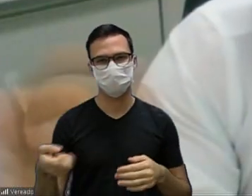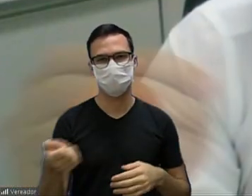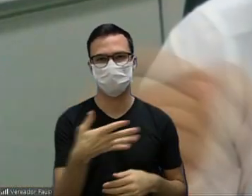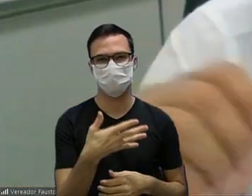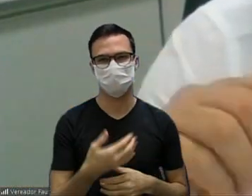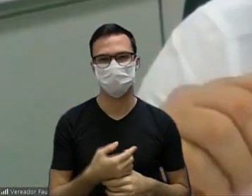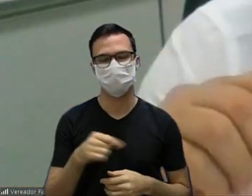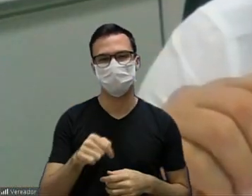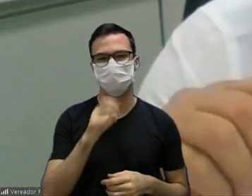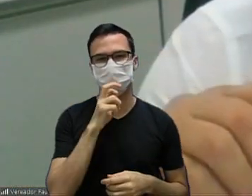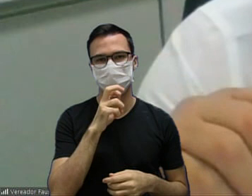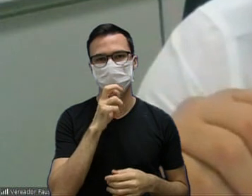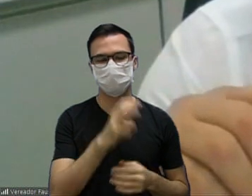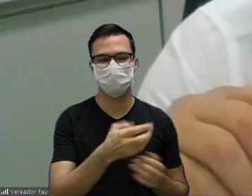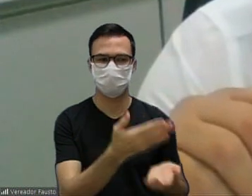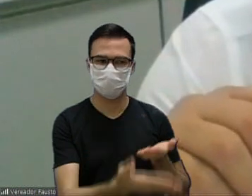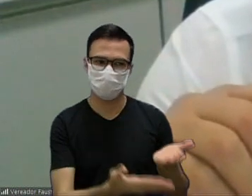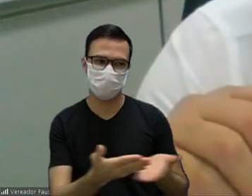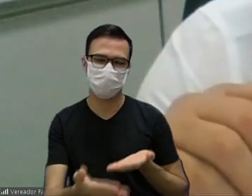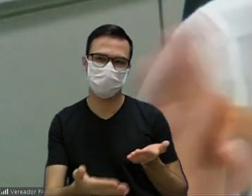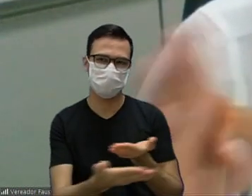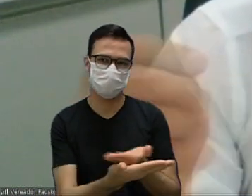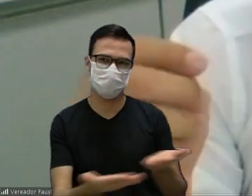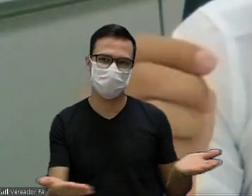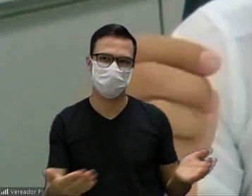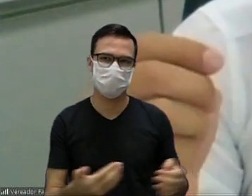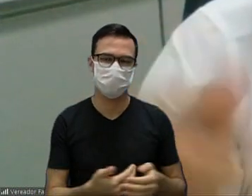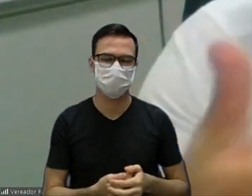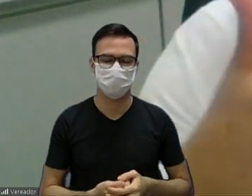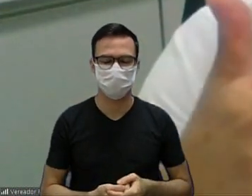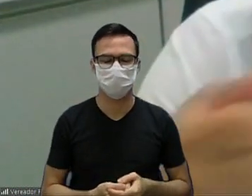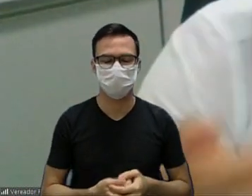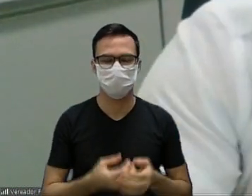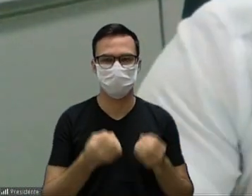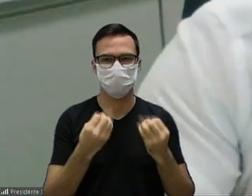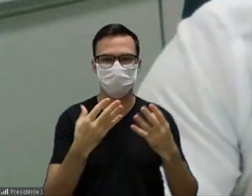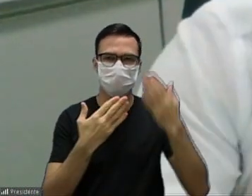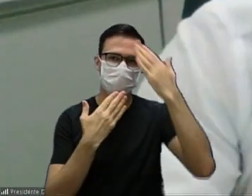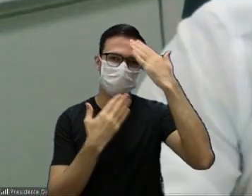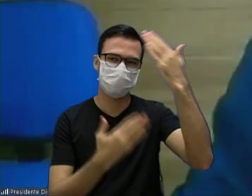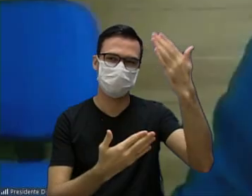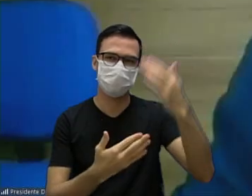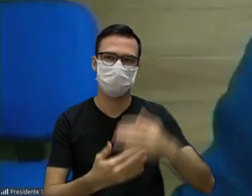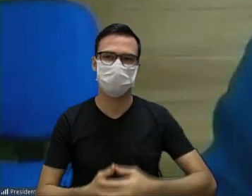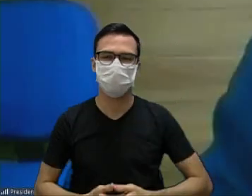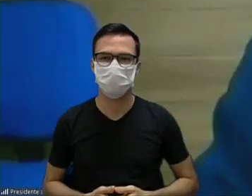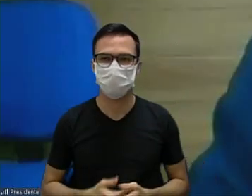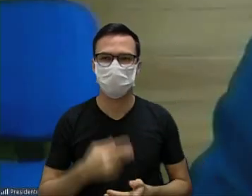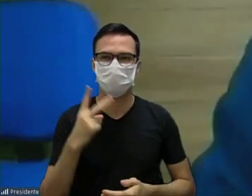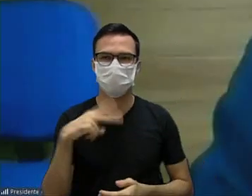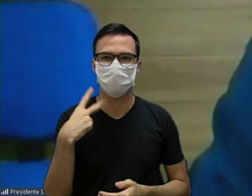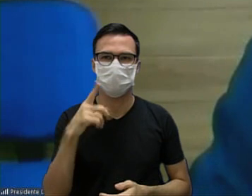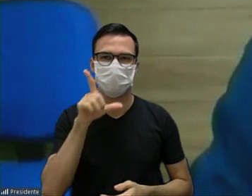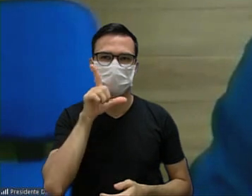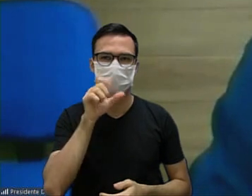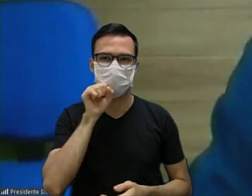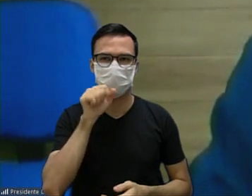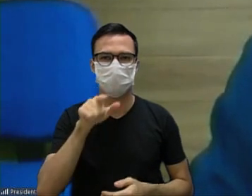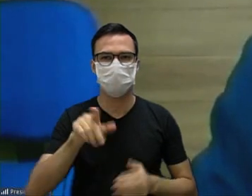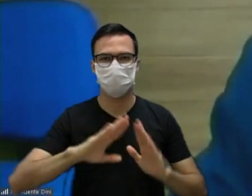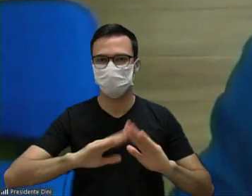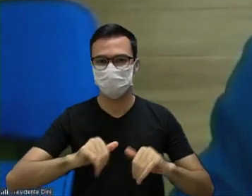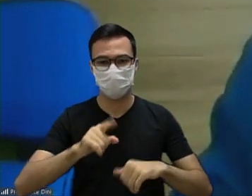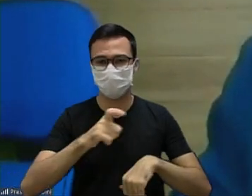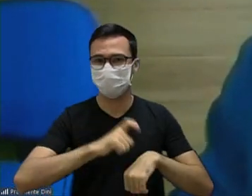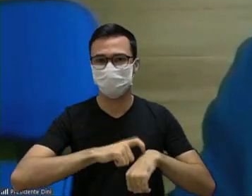que Sorocaba acolham ele com todo o carinho que eles merecem tá bom? Obrigado Obrigado, obrigado, Fausto vereador Luiz Sérgio o senhor pediu a parte